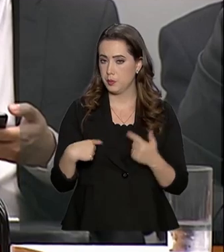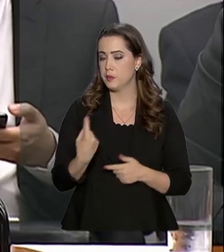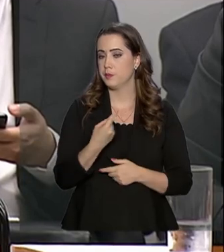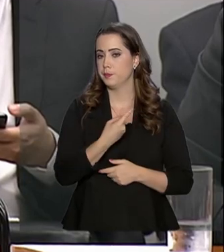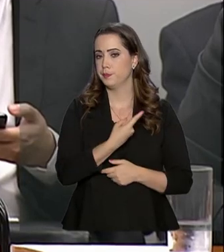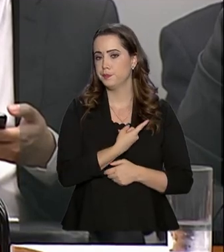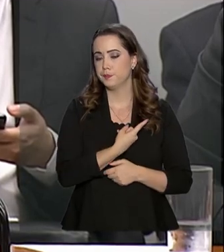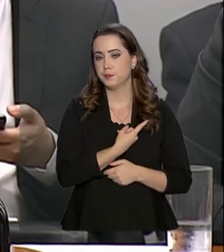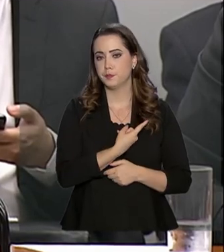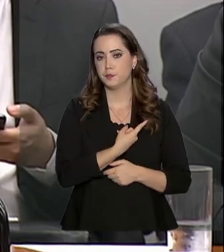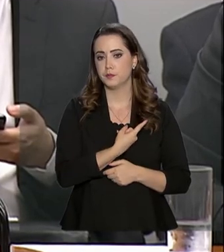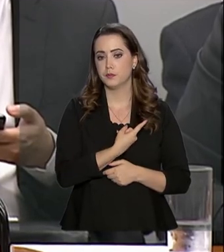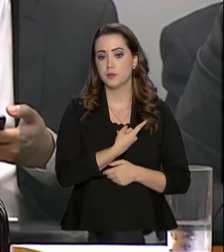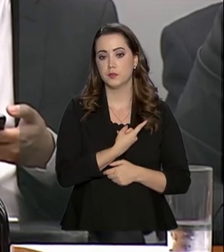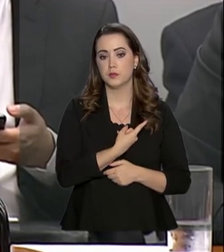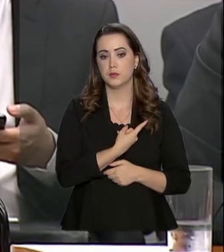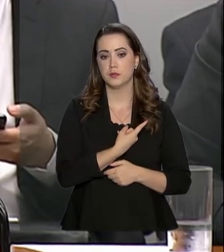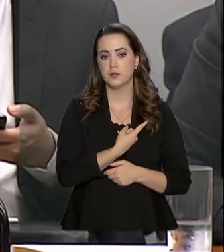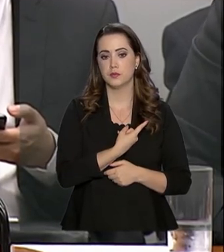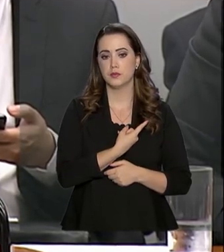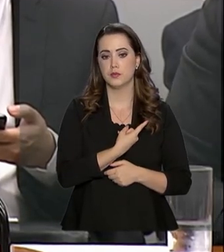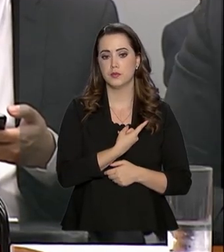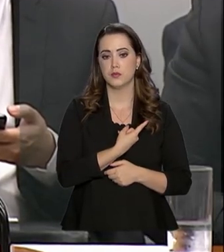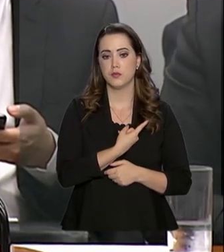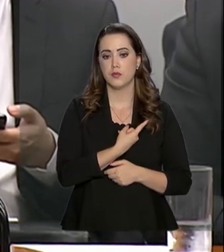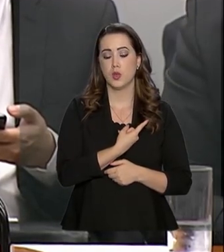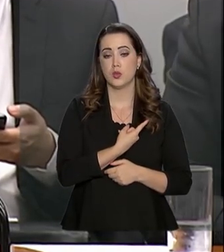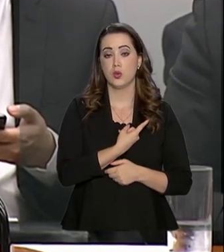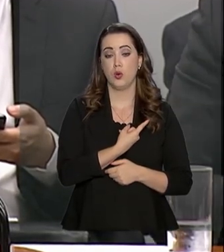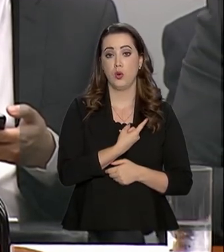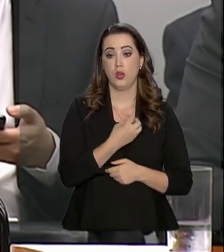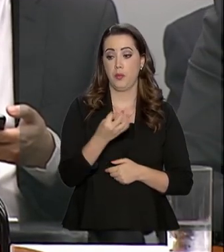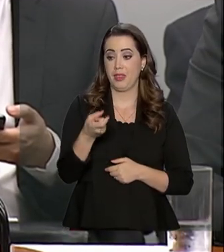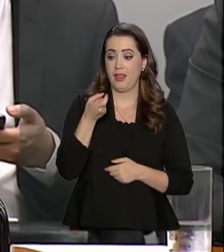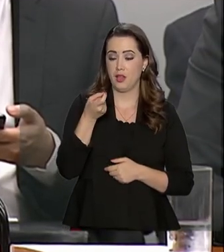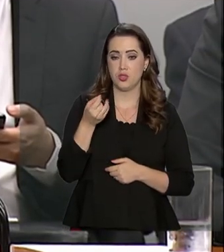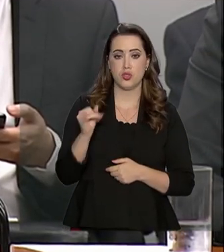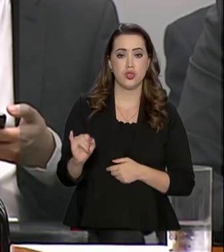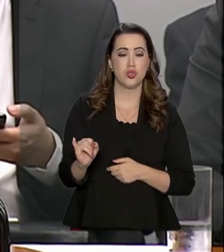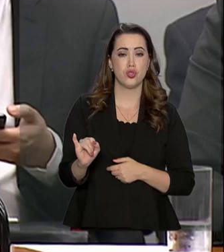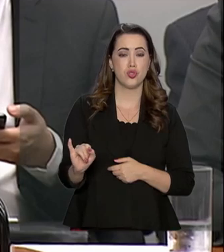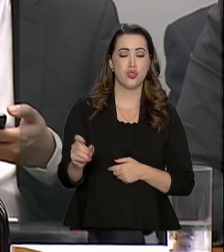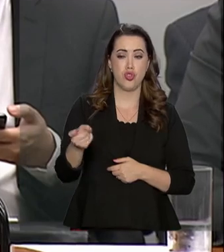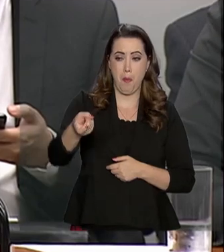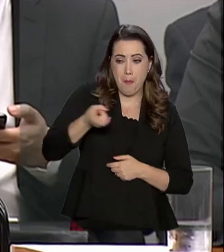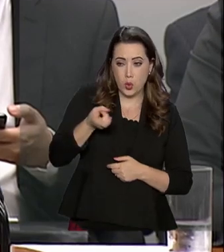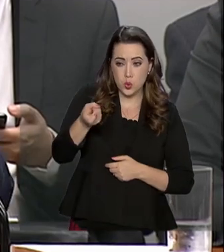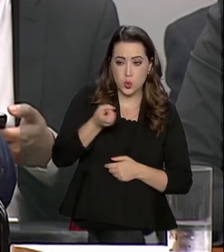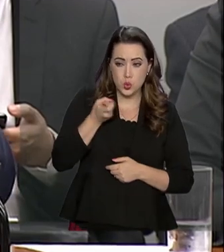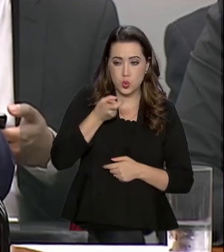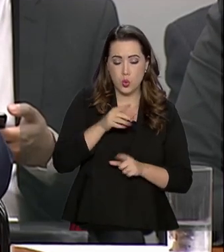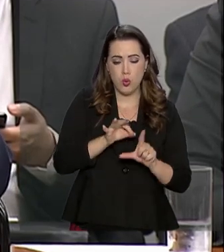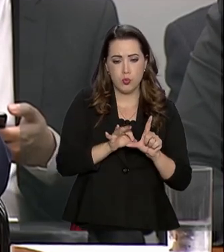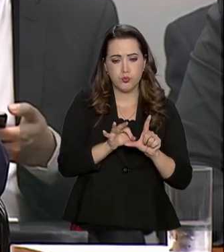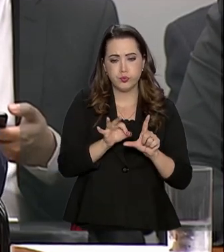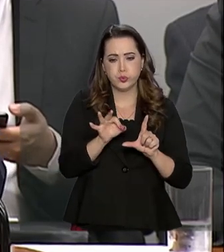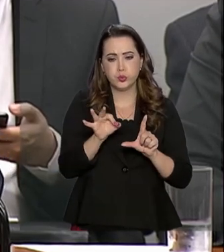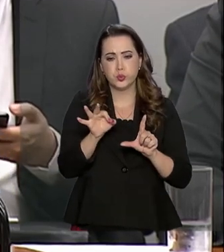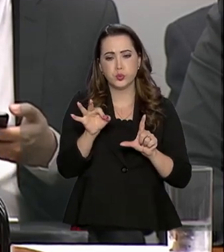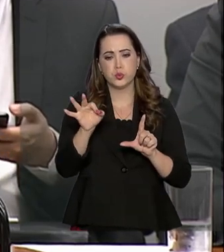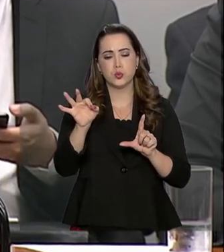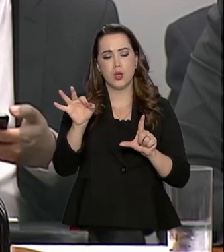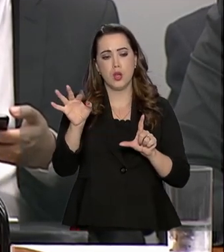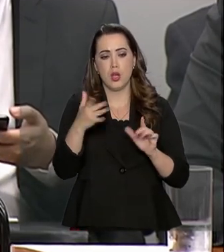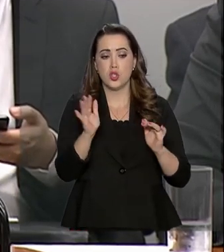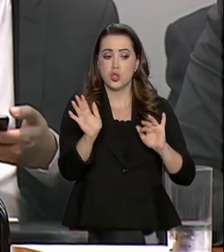colocamos uma escala de tributação progressiva, nós estamos justamente removendo